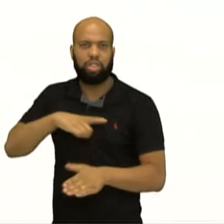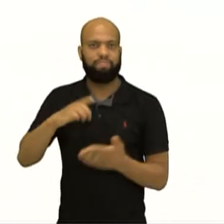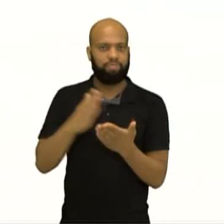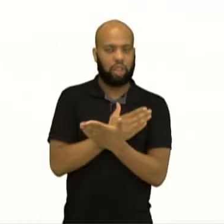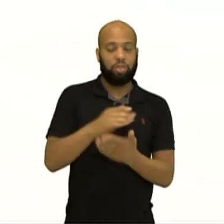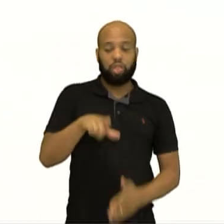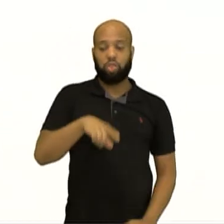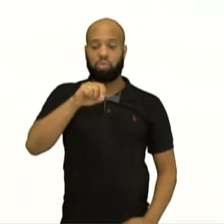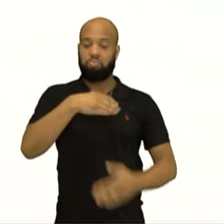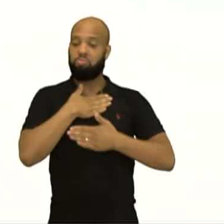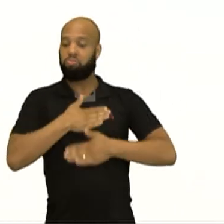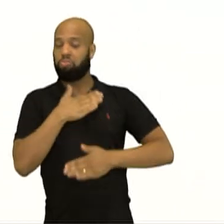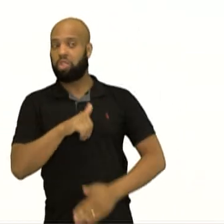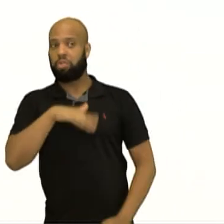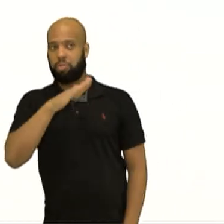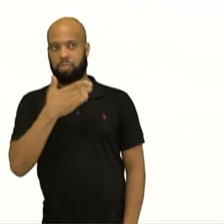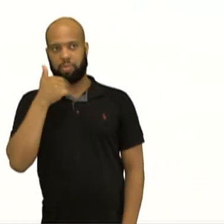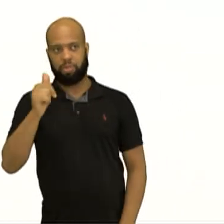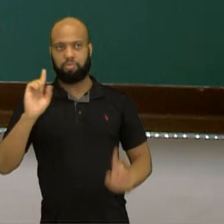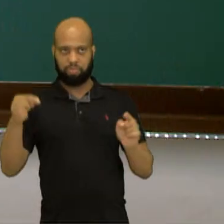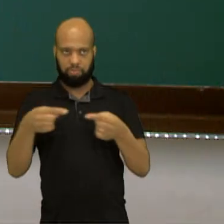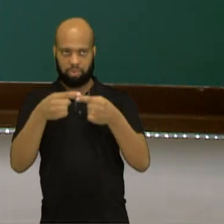escolher a sua melhor rodinha.